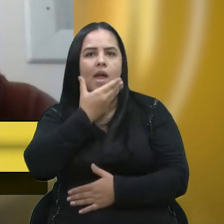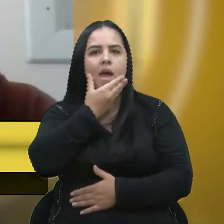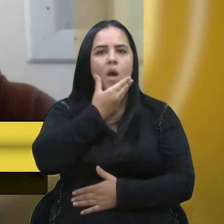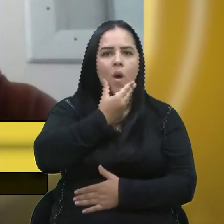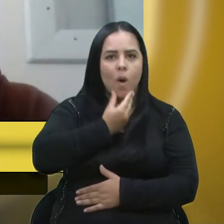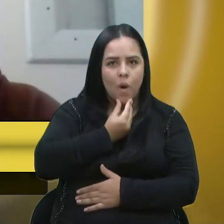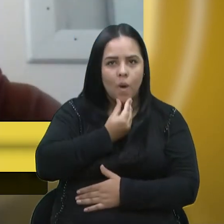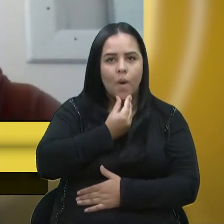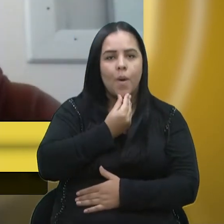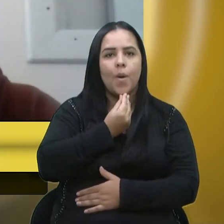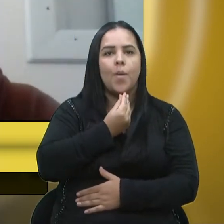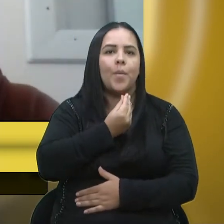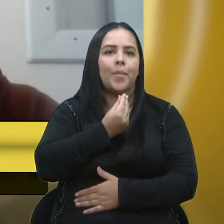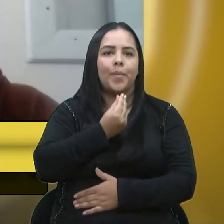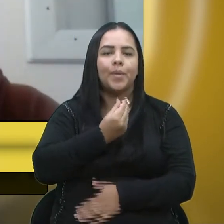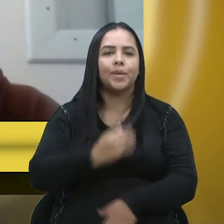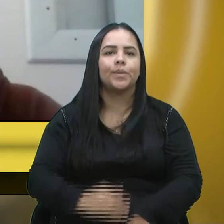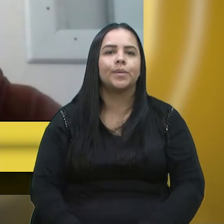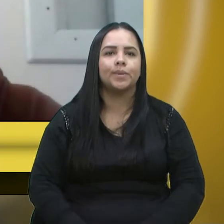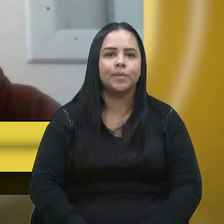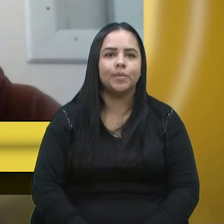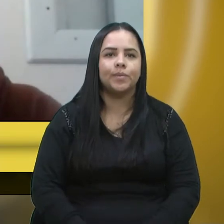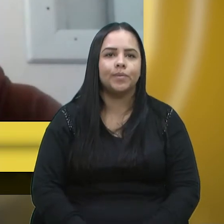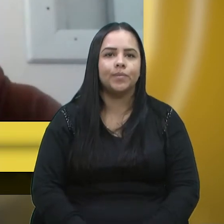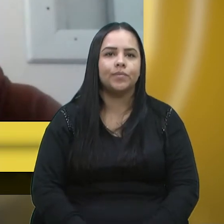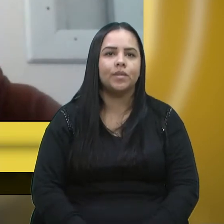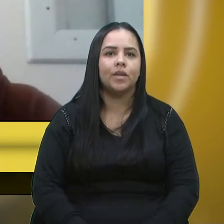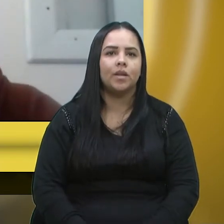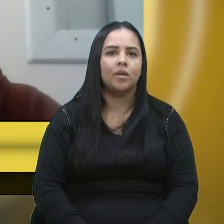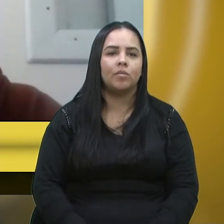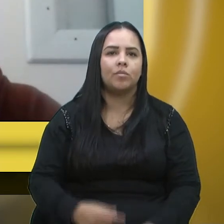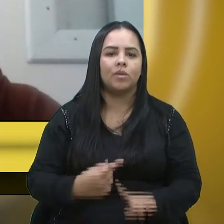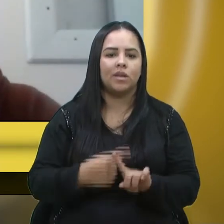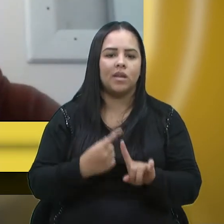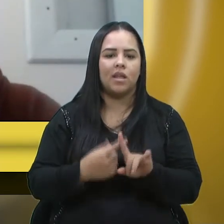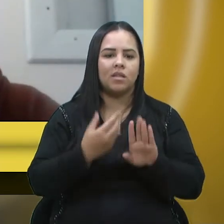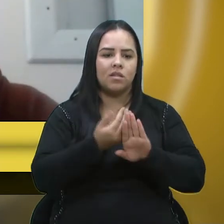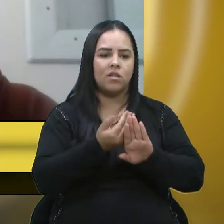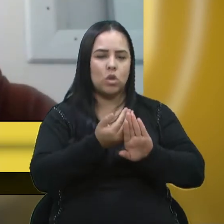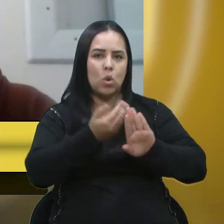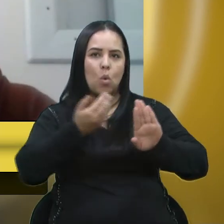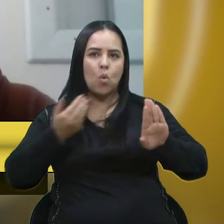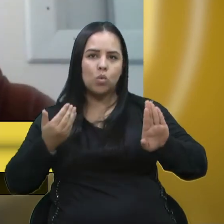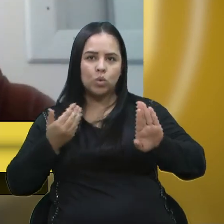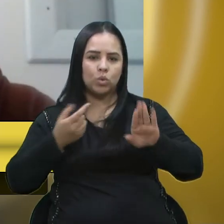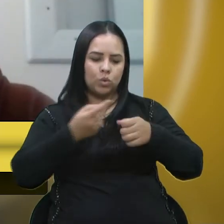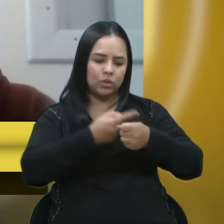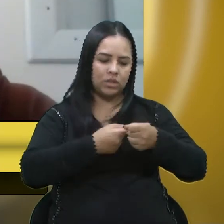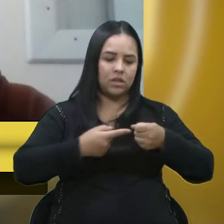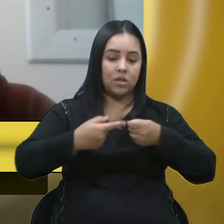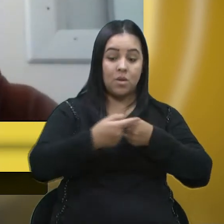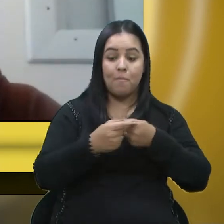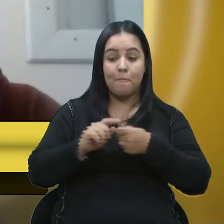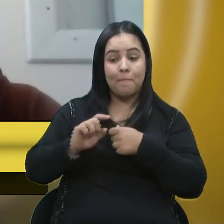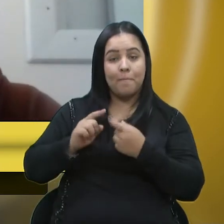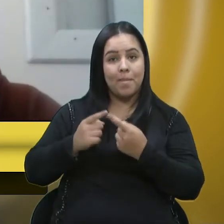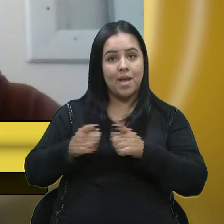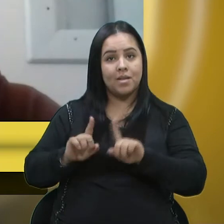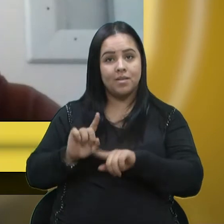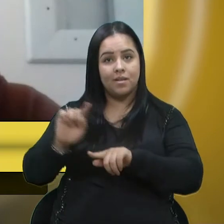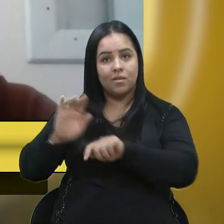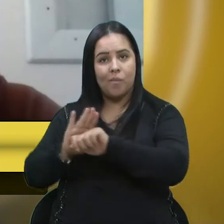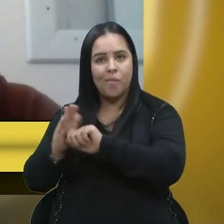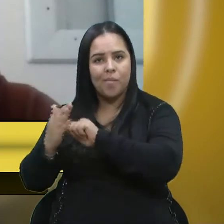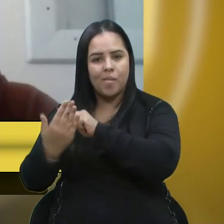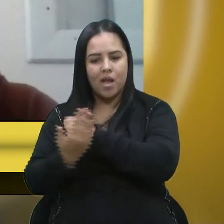que estão distantes do centro urbano da nossa cidade, que estão produzindo economia, se inserindo no